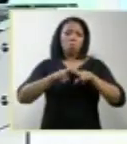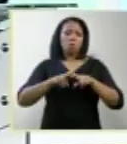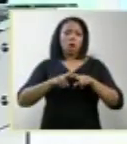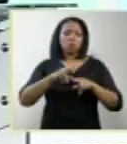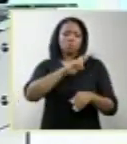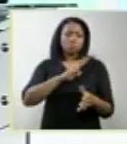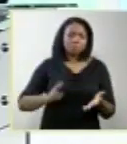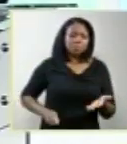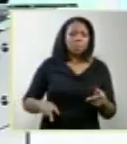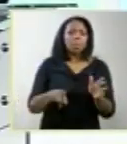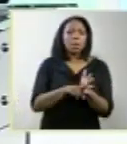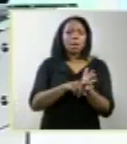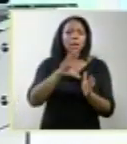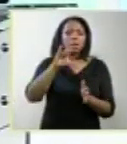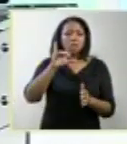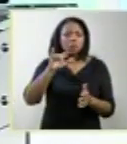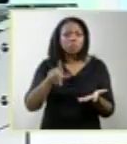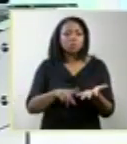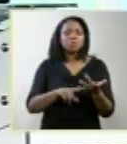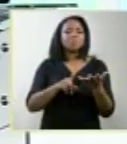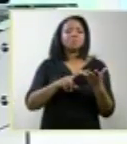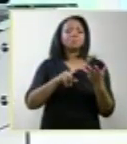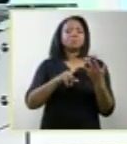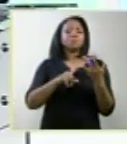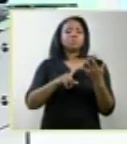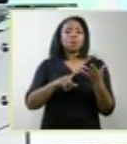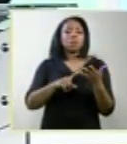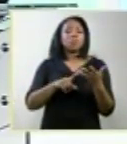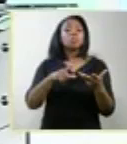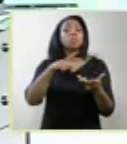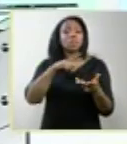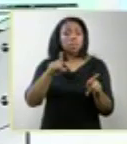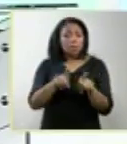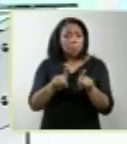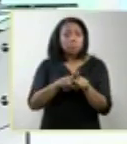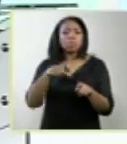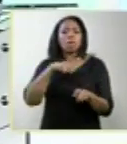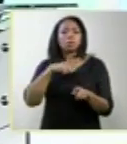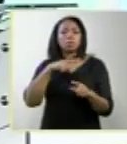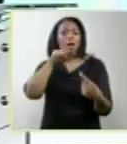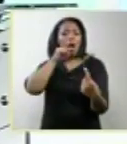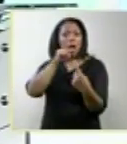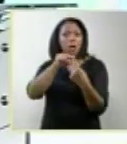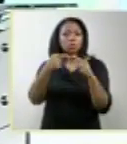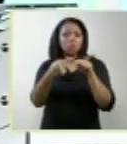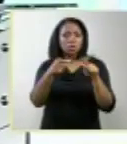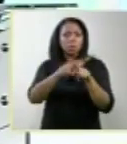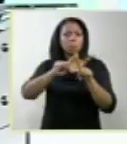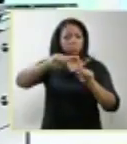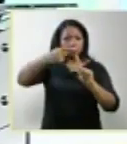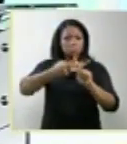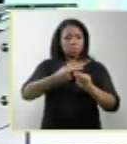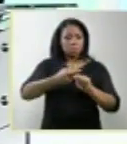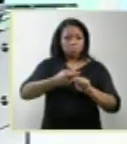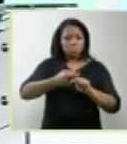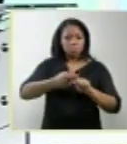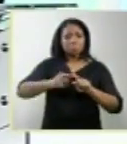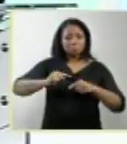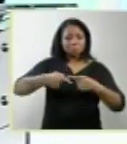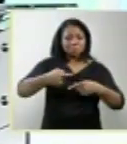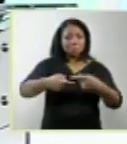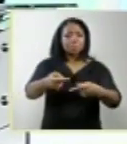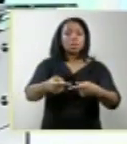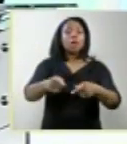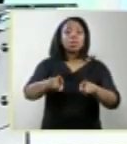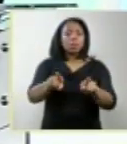religioso, científico, seja do ponto de vista que podemos ter associado à questão da gestação. Lembramos ainda